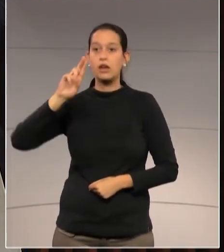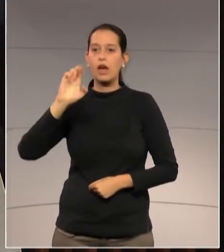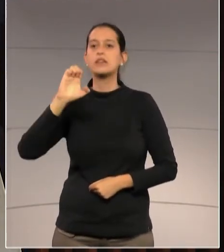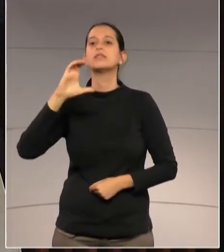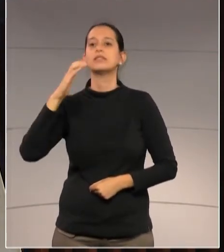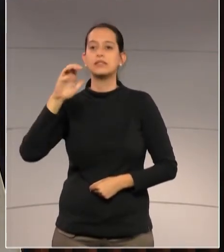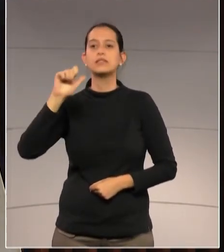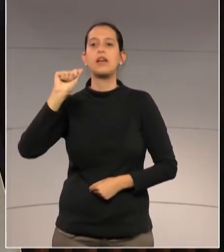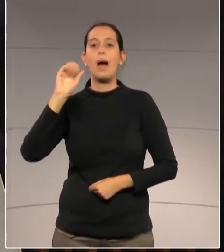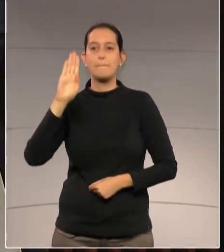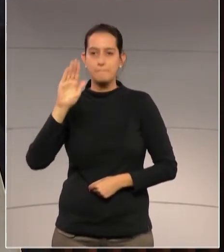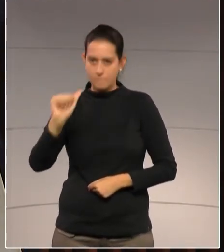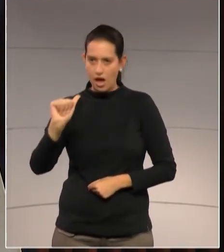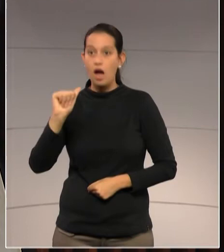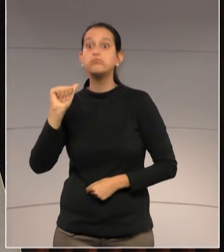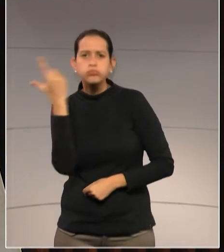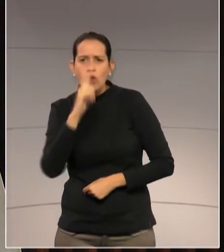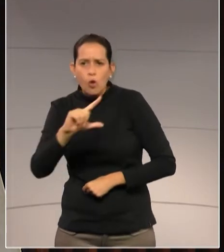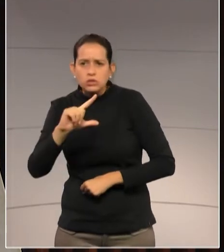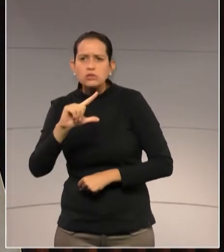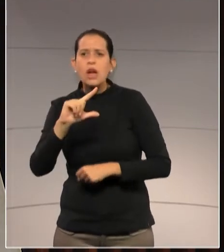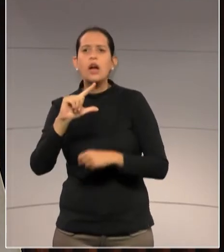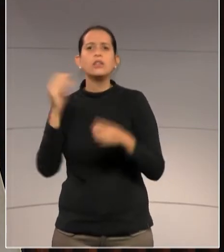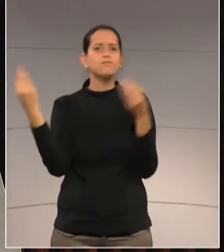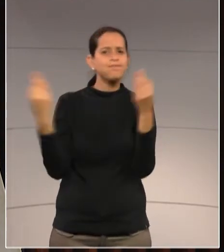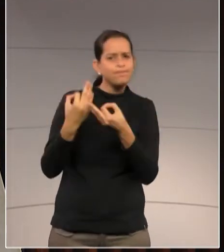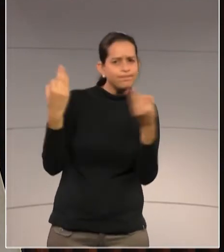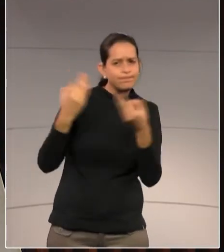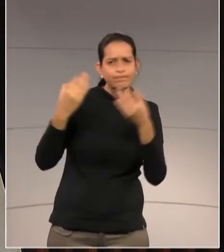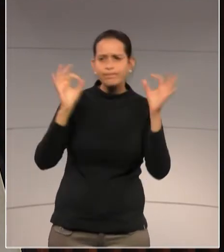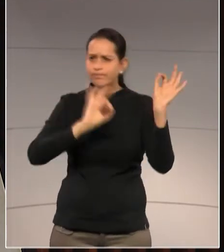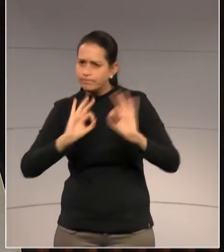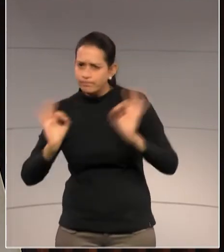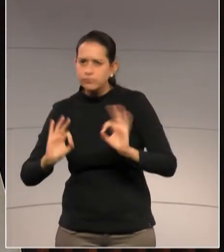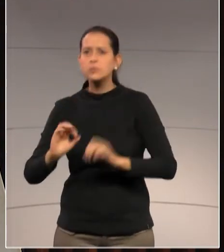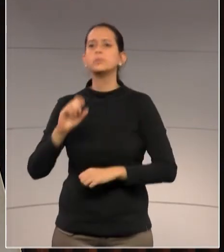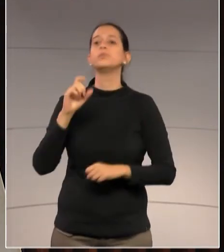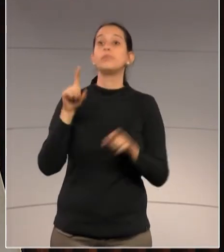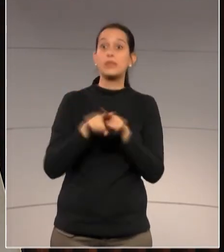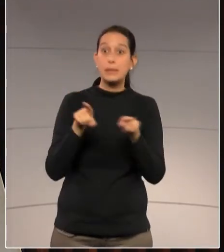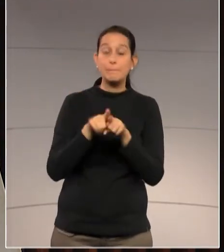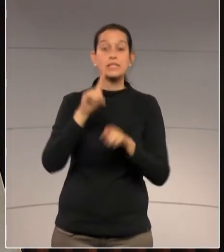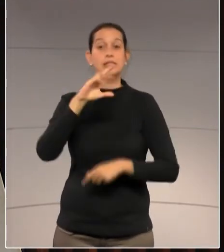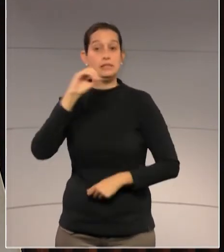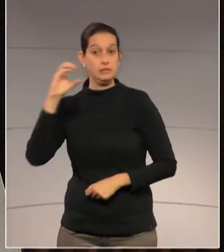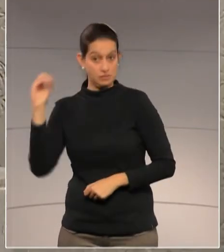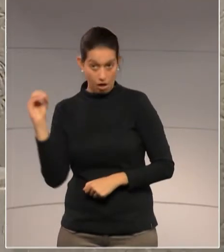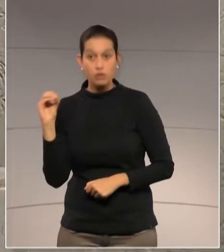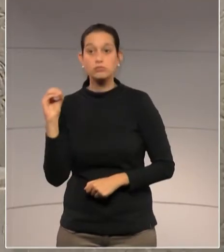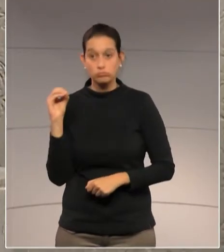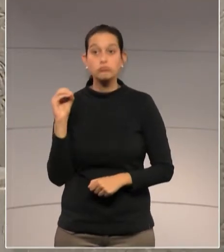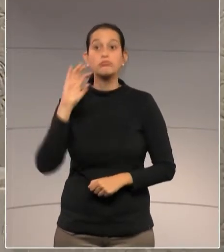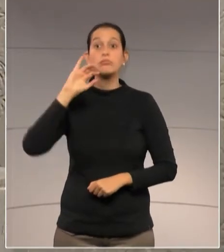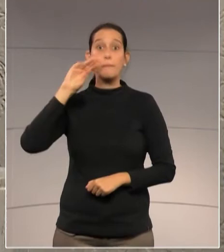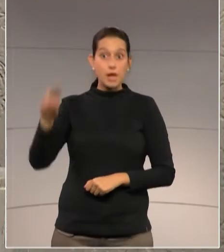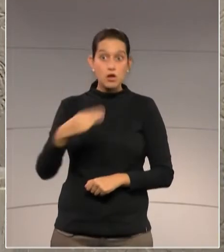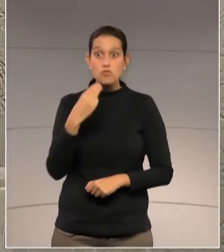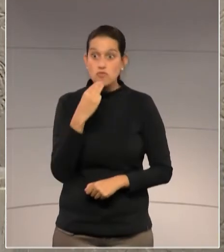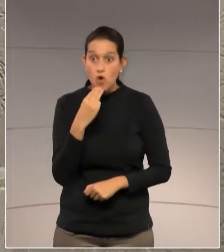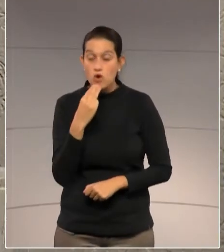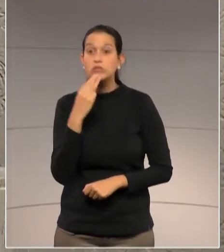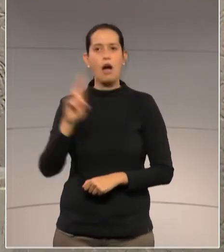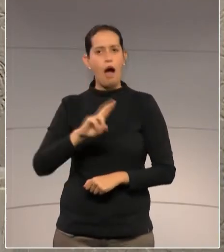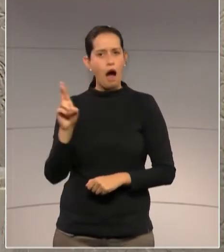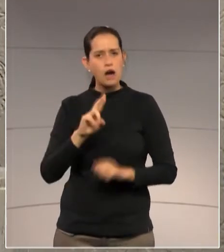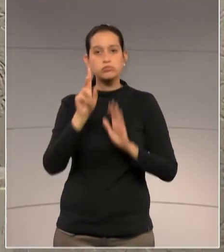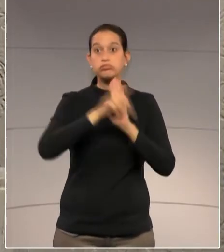E, finalmente, presidente Traiano, R 100 mil que nós relatamos hoje no projeto de lei da autorização legislativa